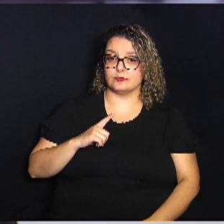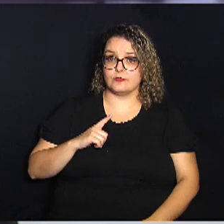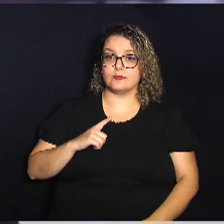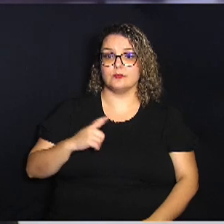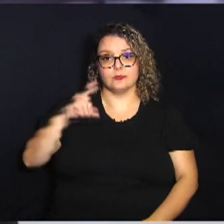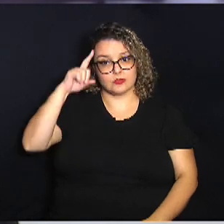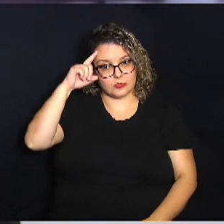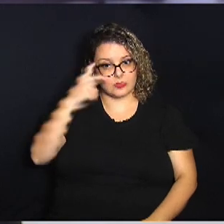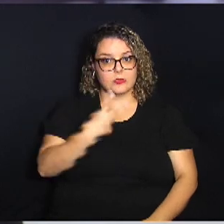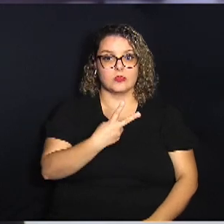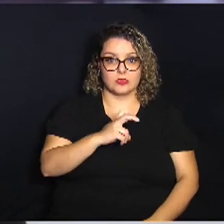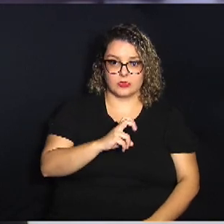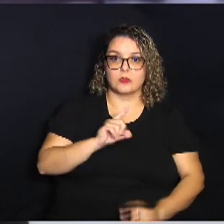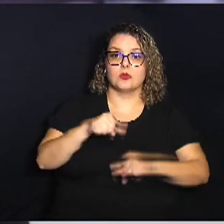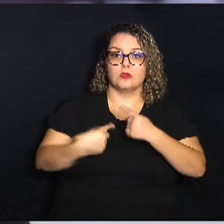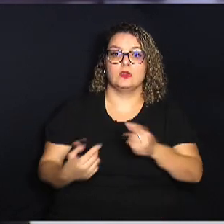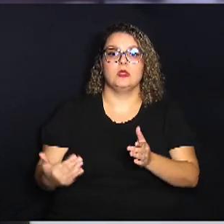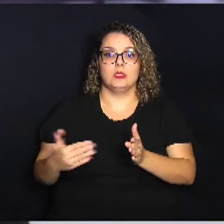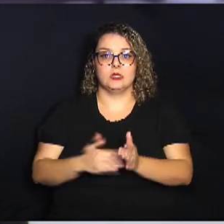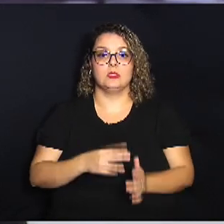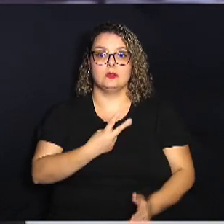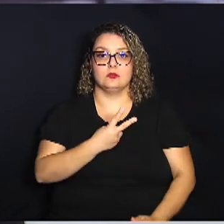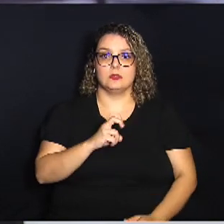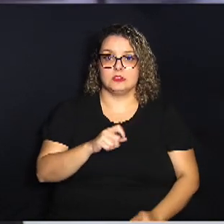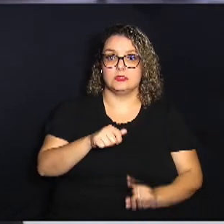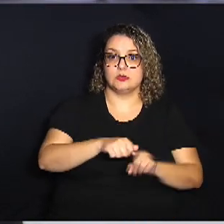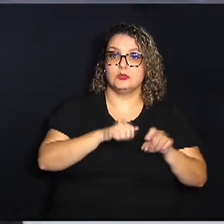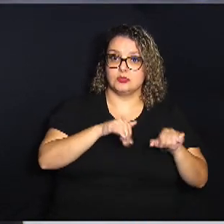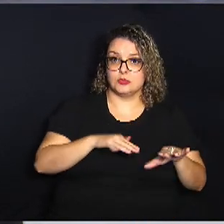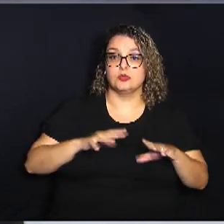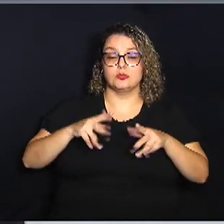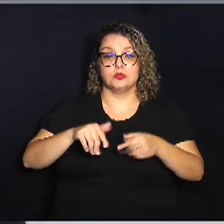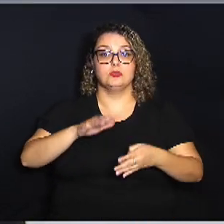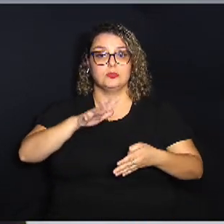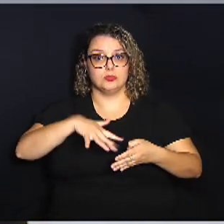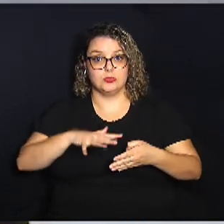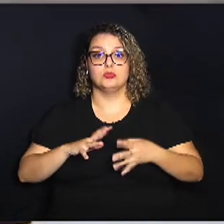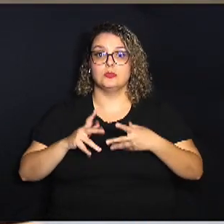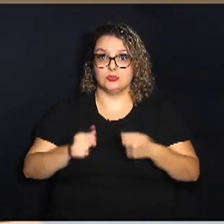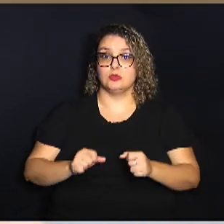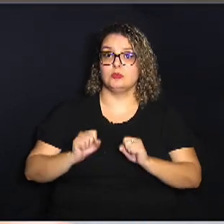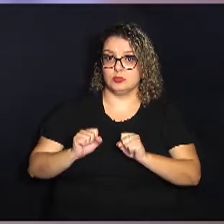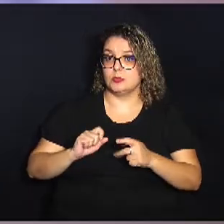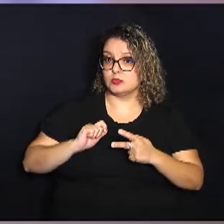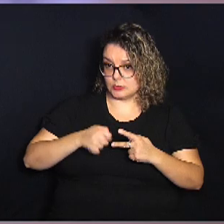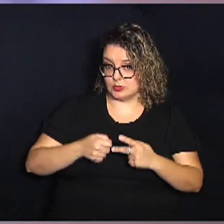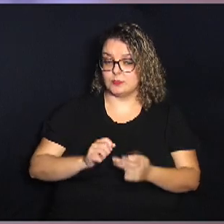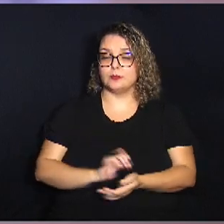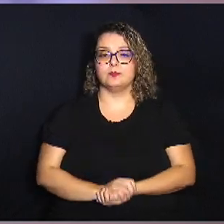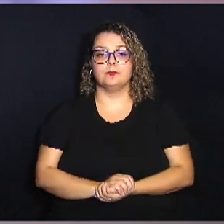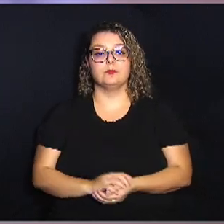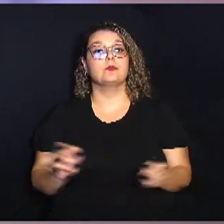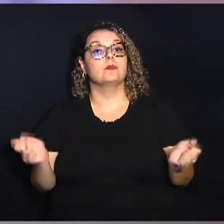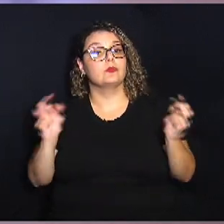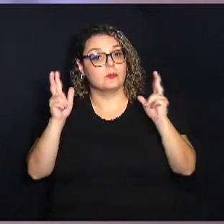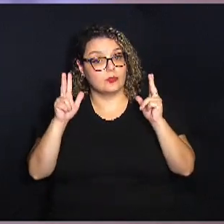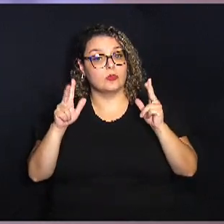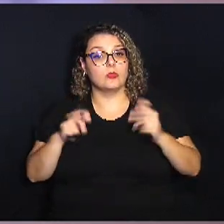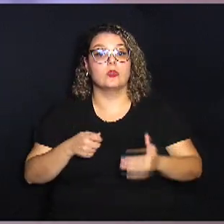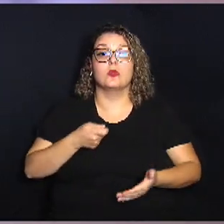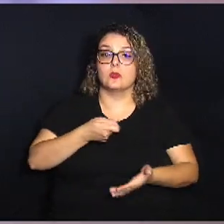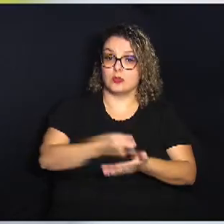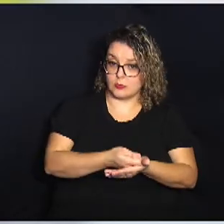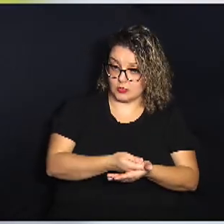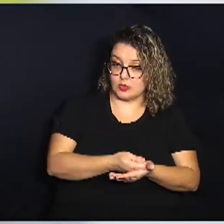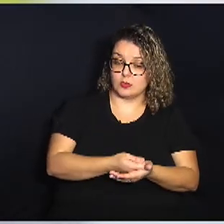25, terá outro. Até o dia 25 de setembro, todos os boletos, todos os pagamentos poderão ser via PICS. O alerta é que os pagamentos deverão